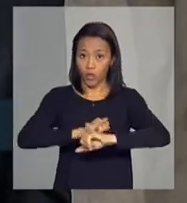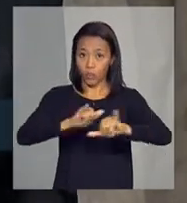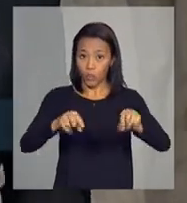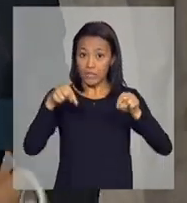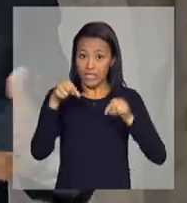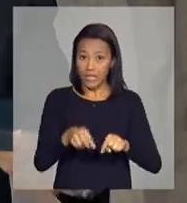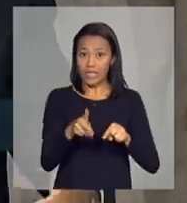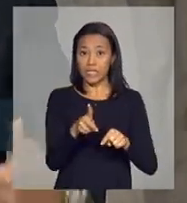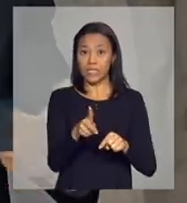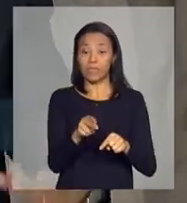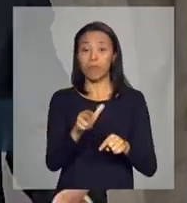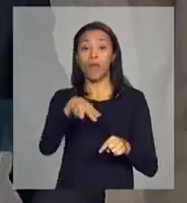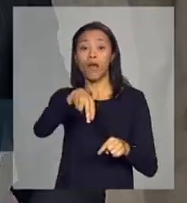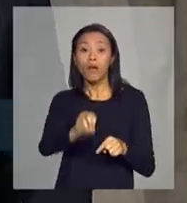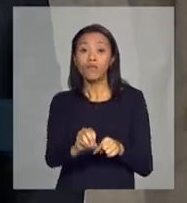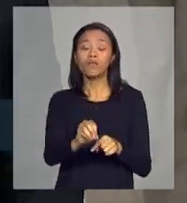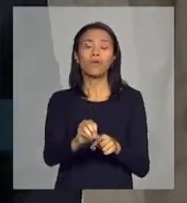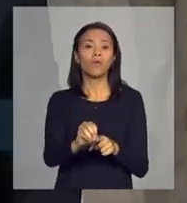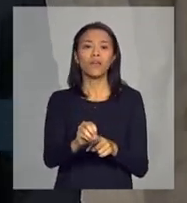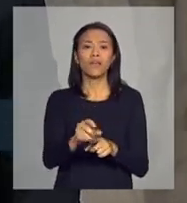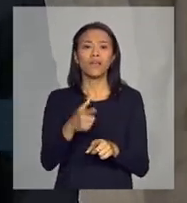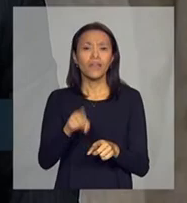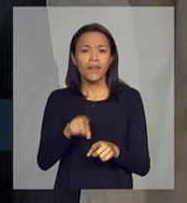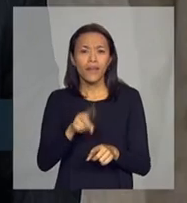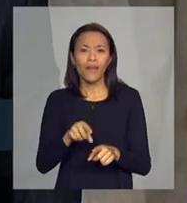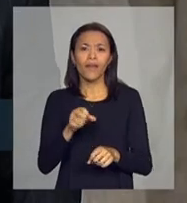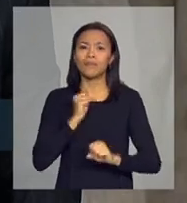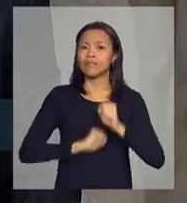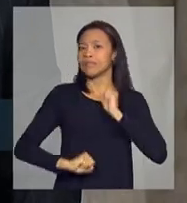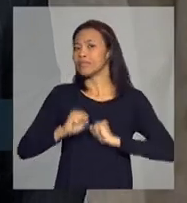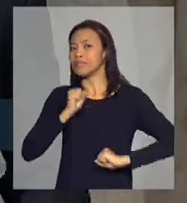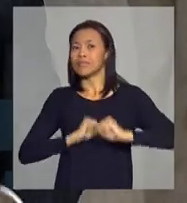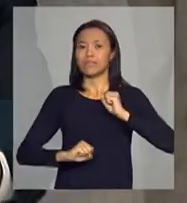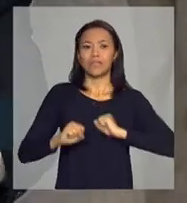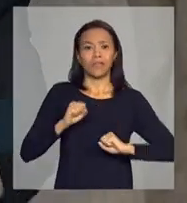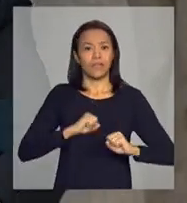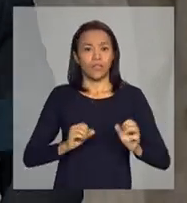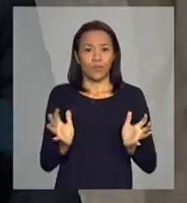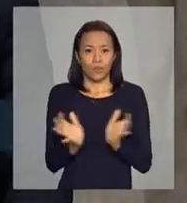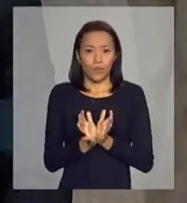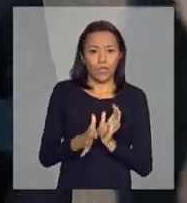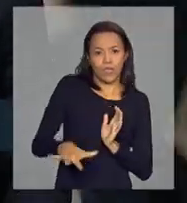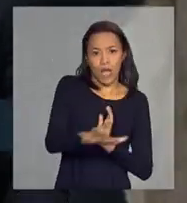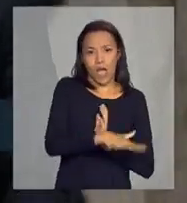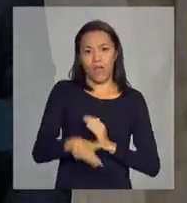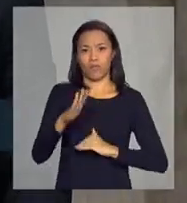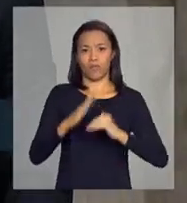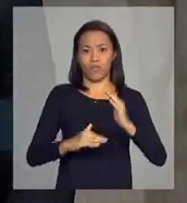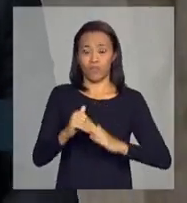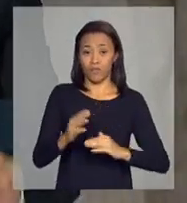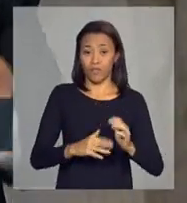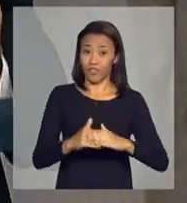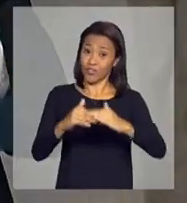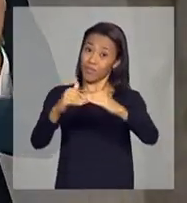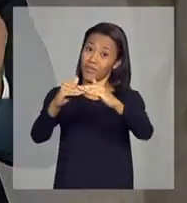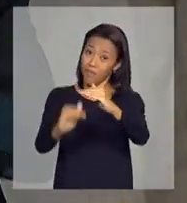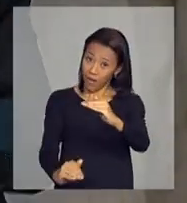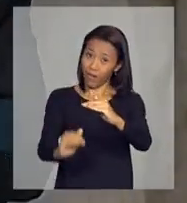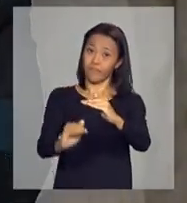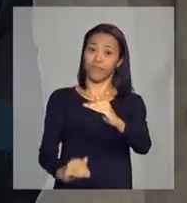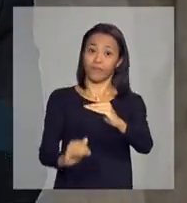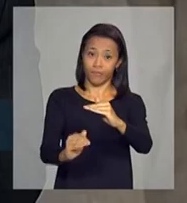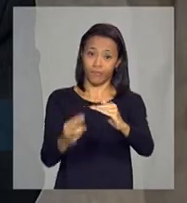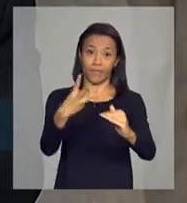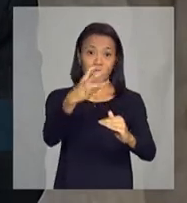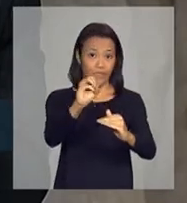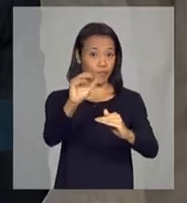alterado, que também é um anseio, pleito do setor, já que nós estamos aí 30% abaixo. E uma questão